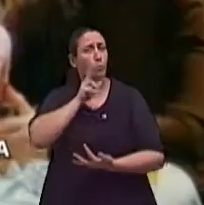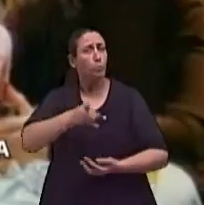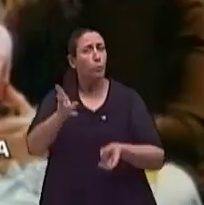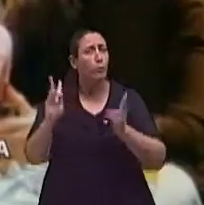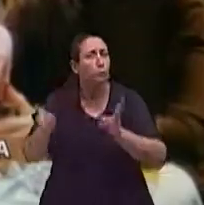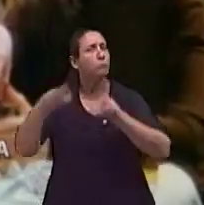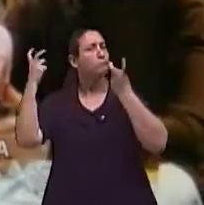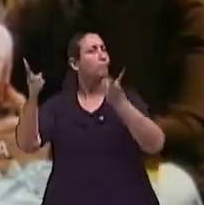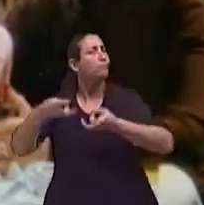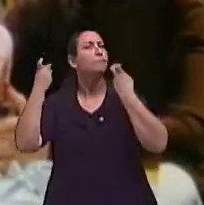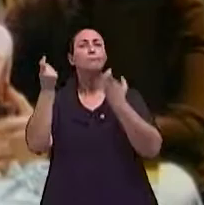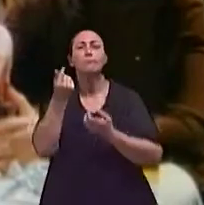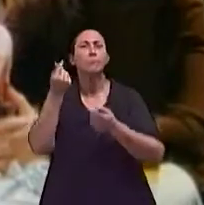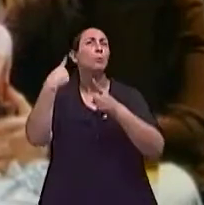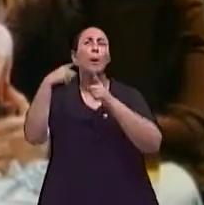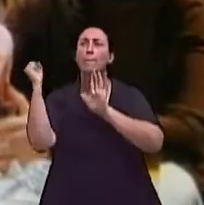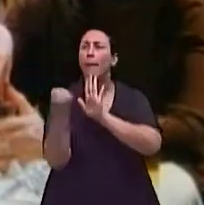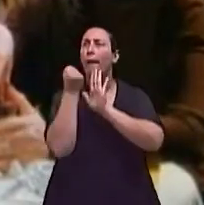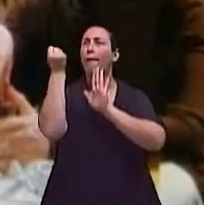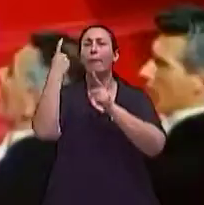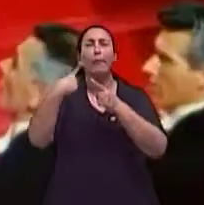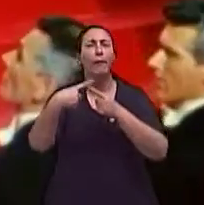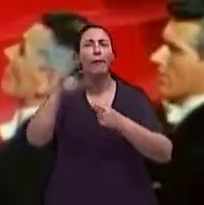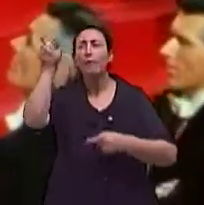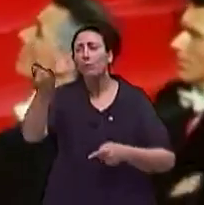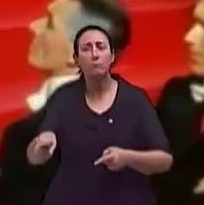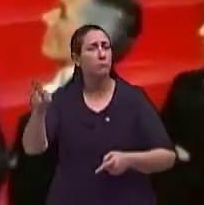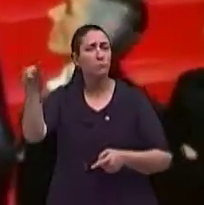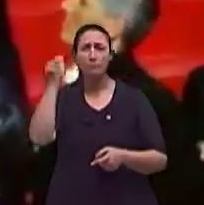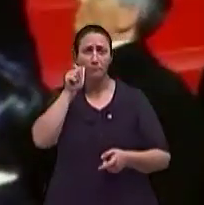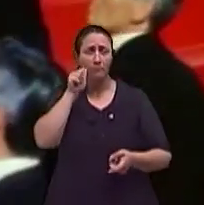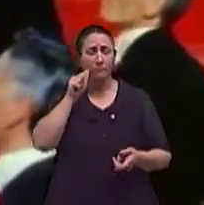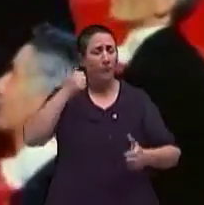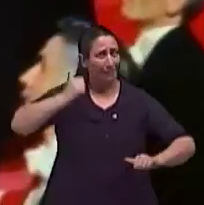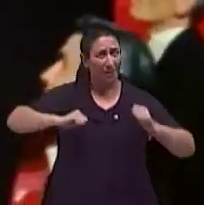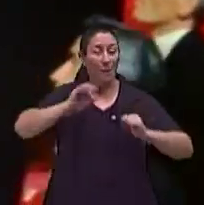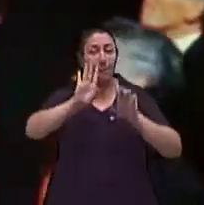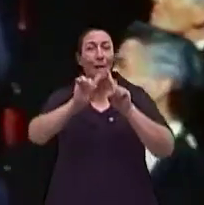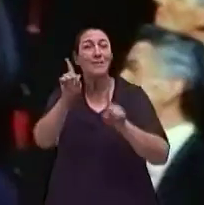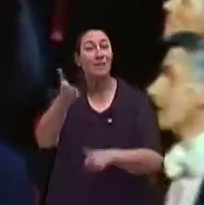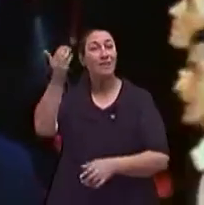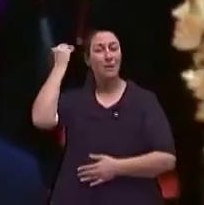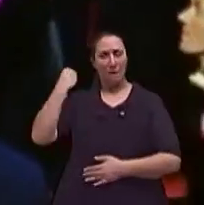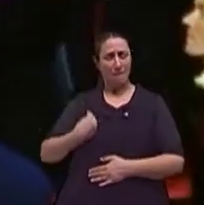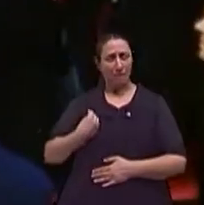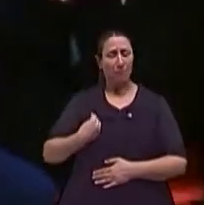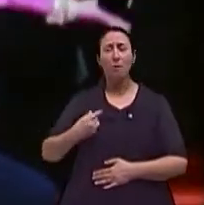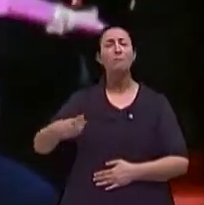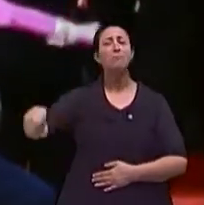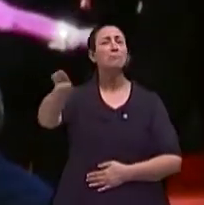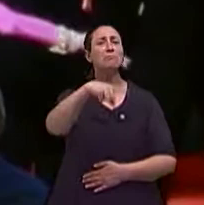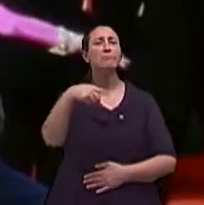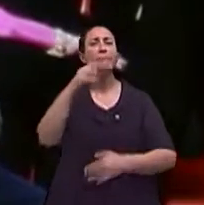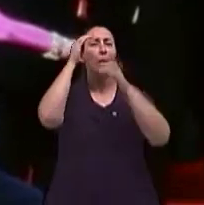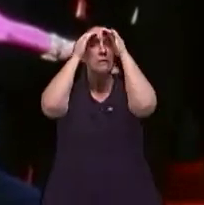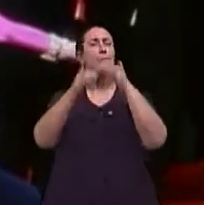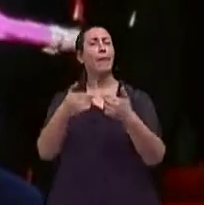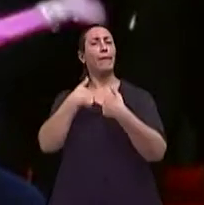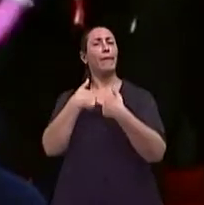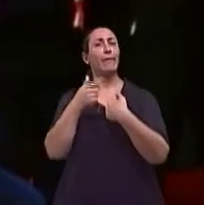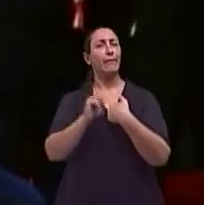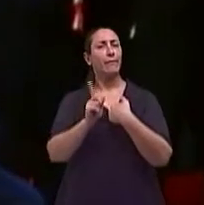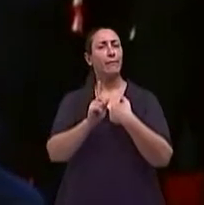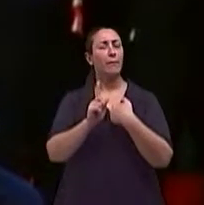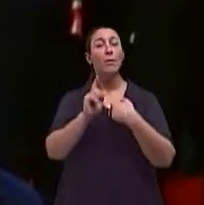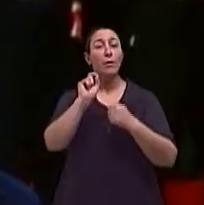continua faturando horrores com a marca, com a imagem dela. E é uma atriz que principalmente quando viva não era tão respeitada. Parece que ela se